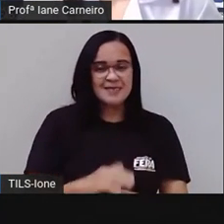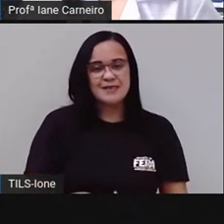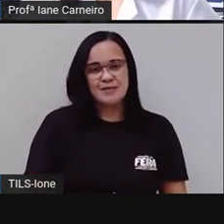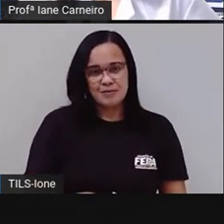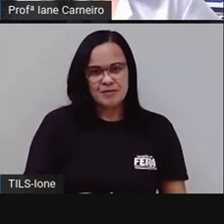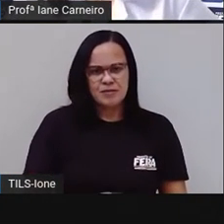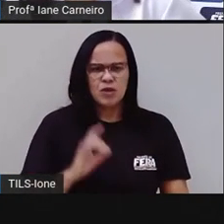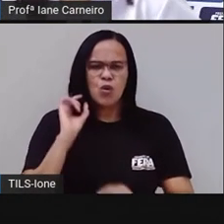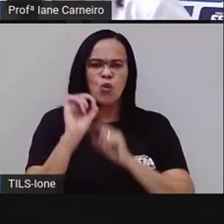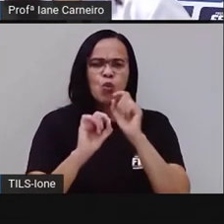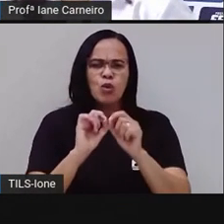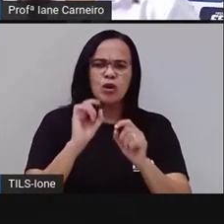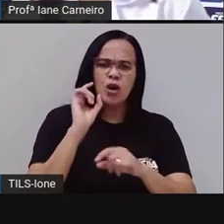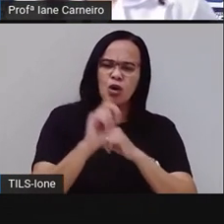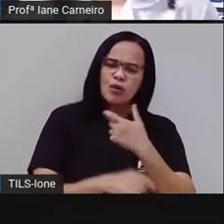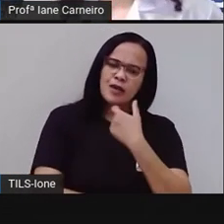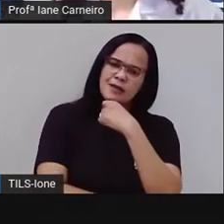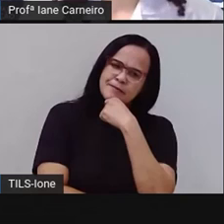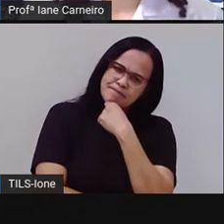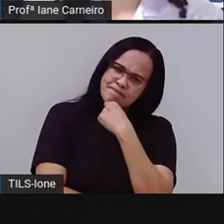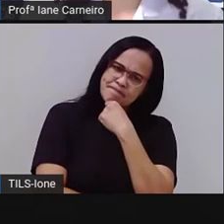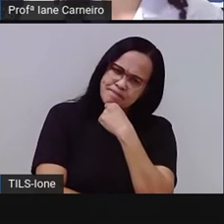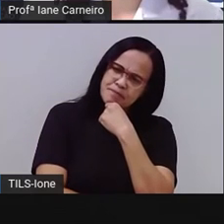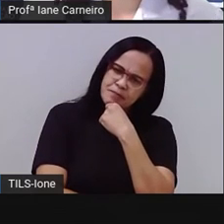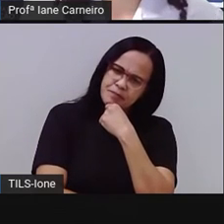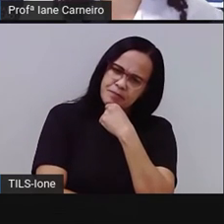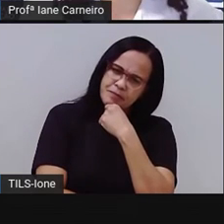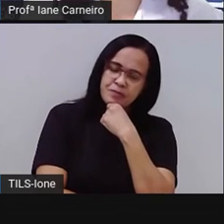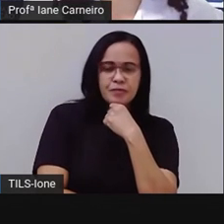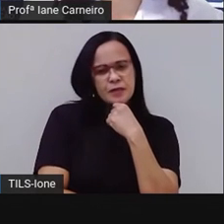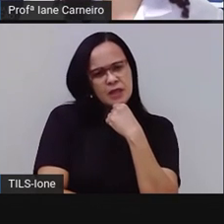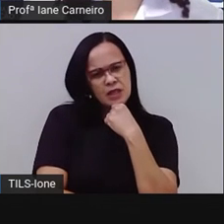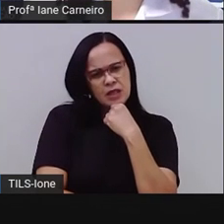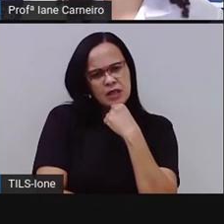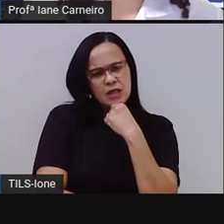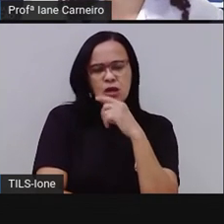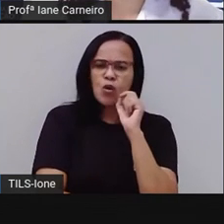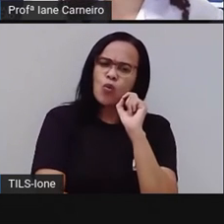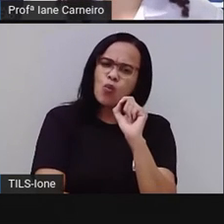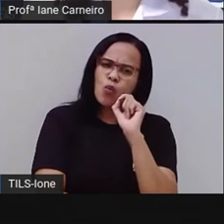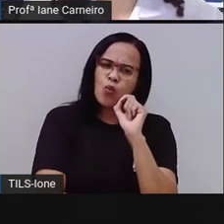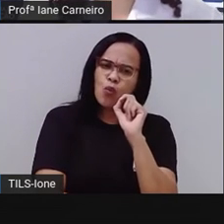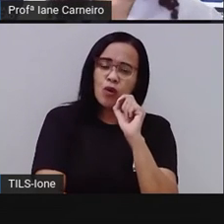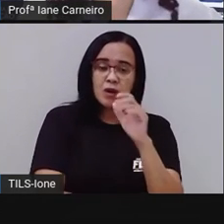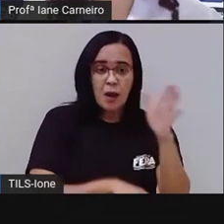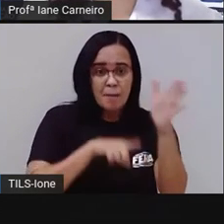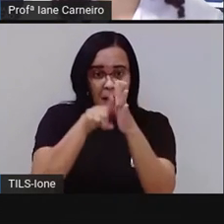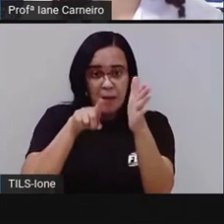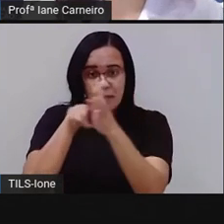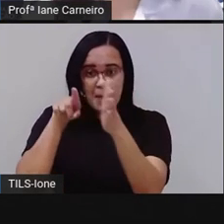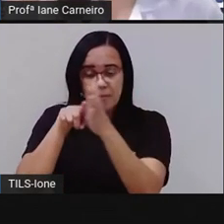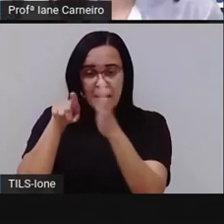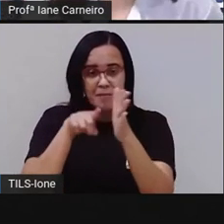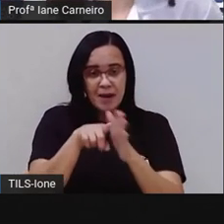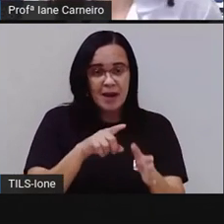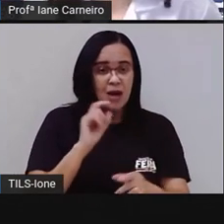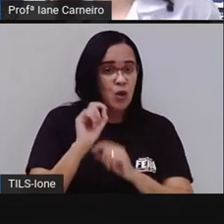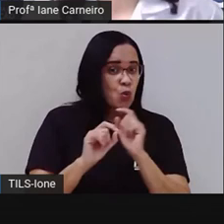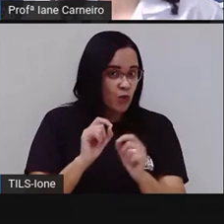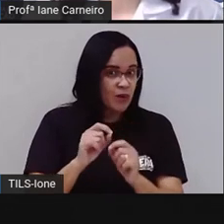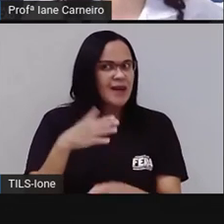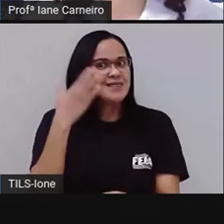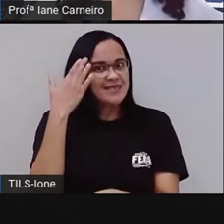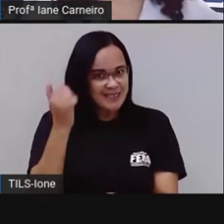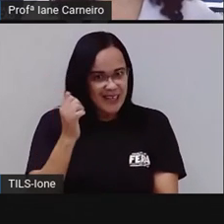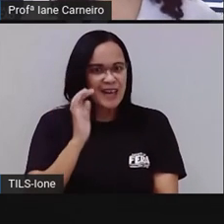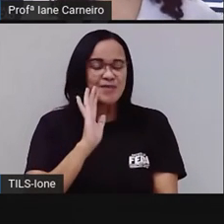O que é o que é, hein? Olha só que a Pró falou, O início da adivinha. O que é, o que é. Aí eu já sei que é uma adivinha.